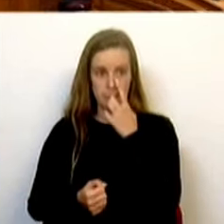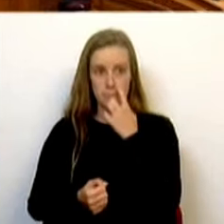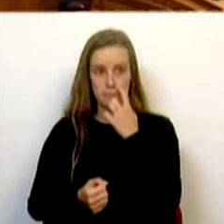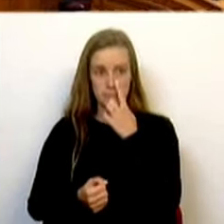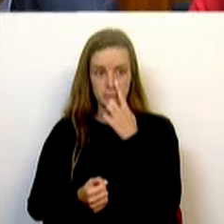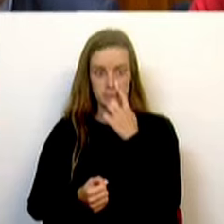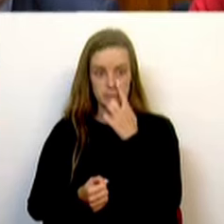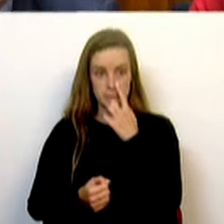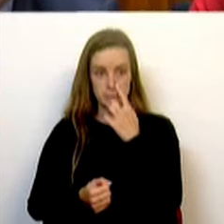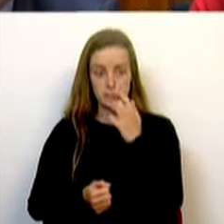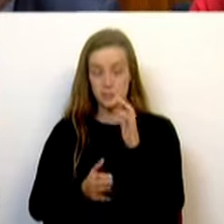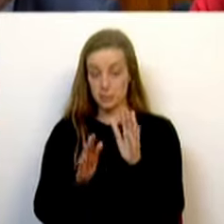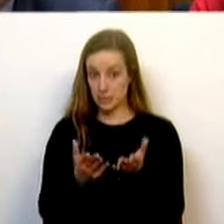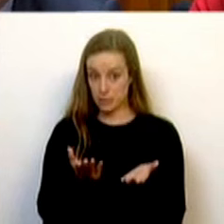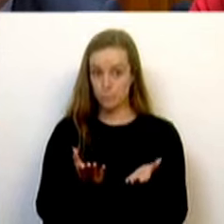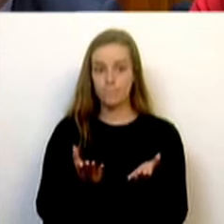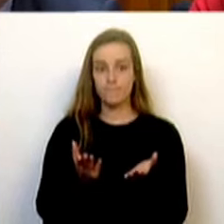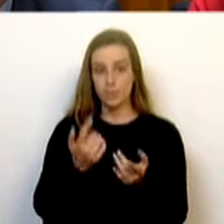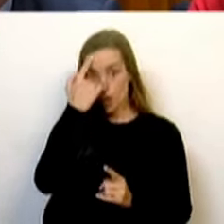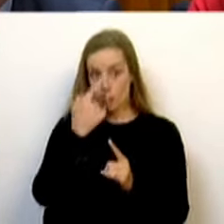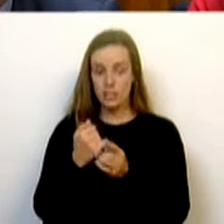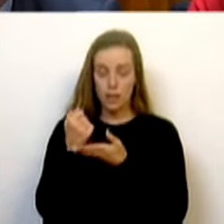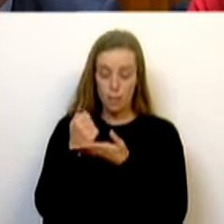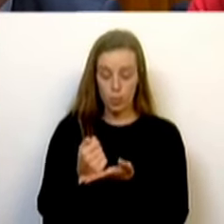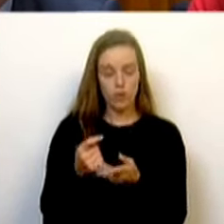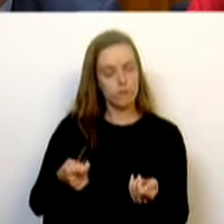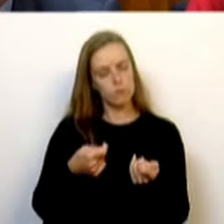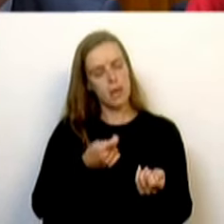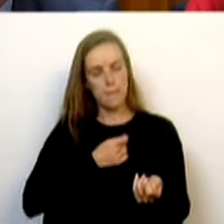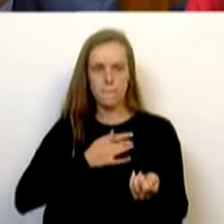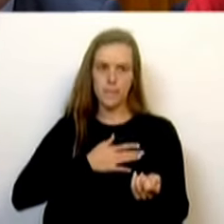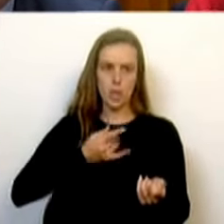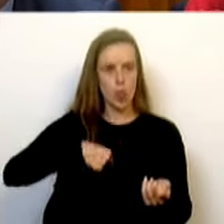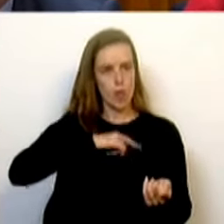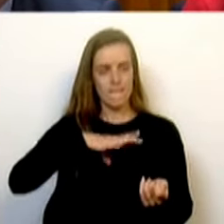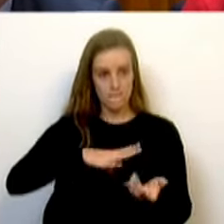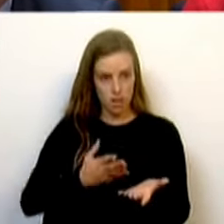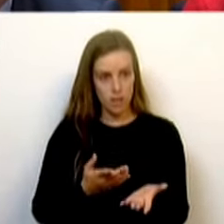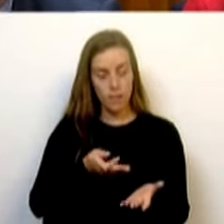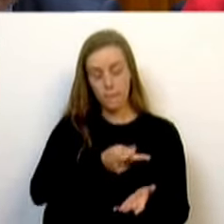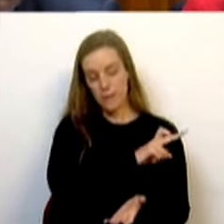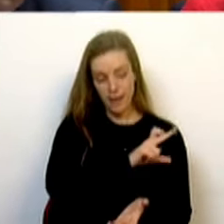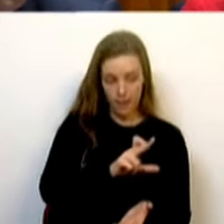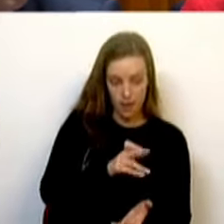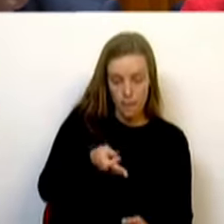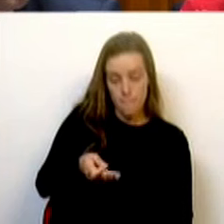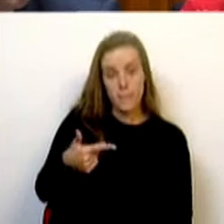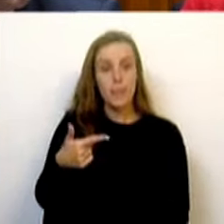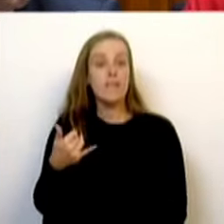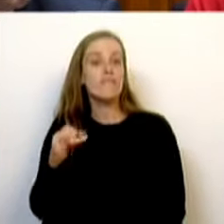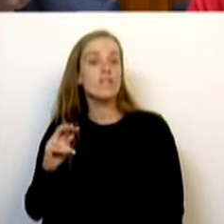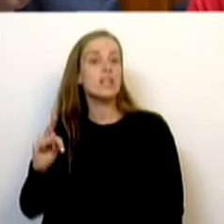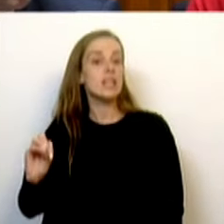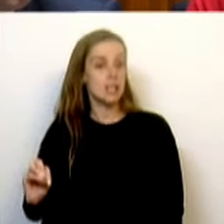É precisamente para apoiar o investimento das empresas que, entre o PRR e o PT 2030,